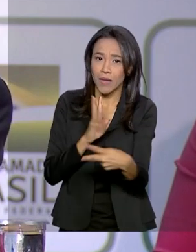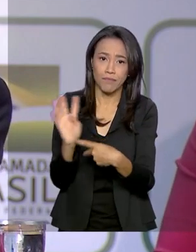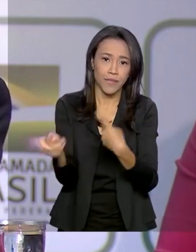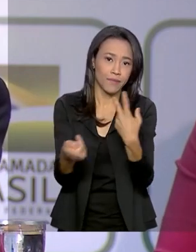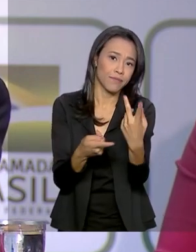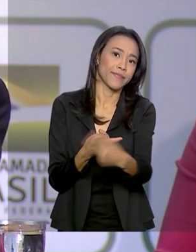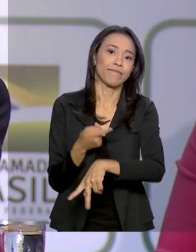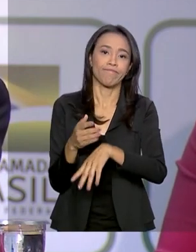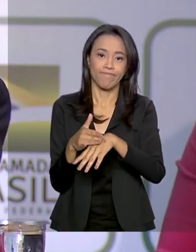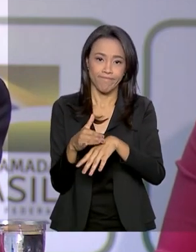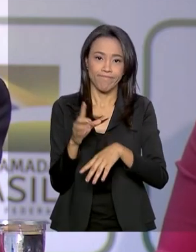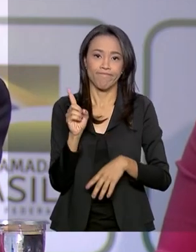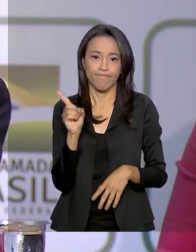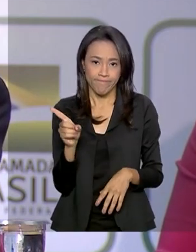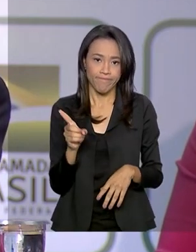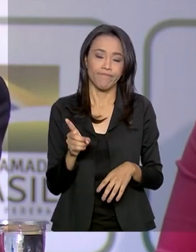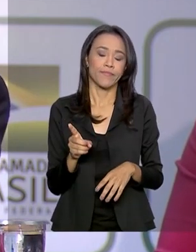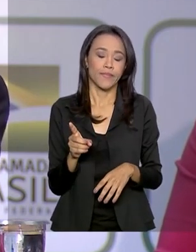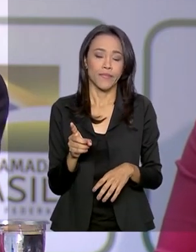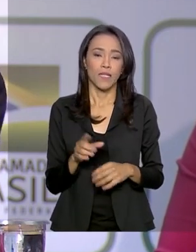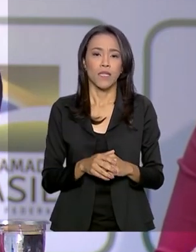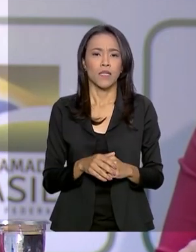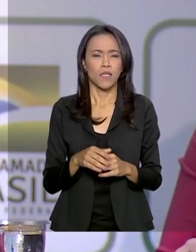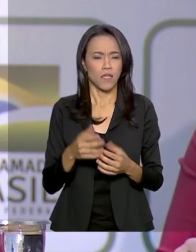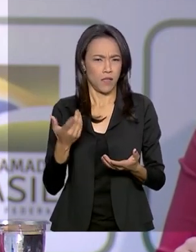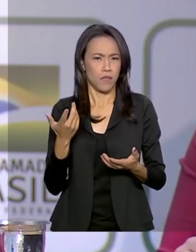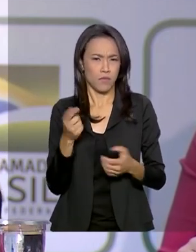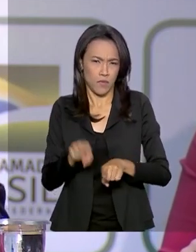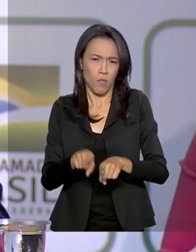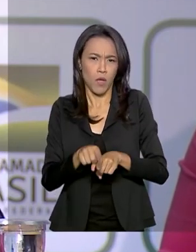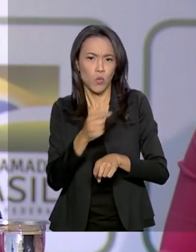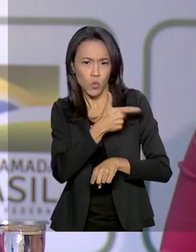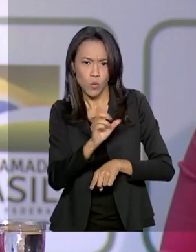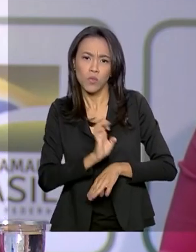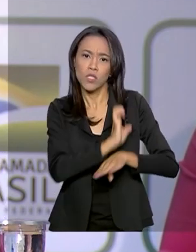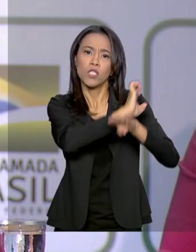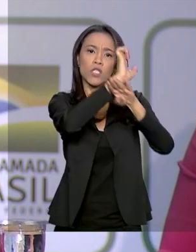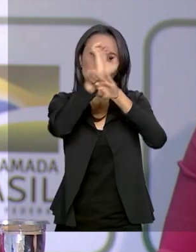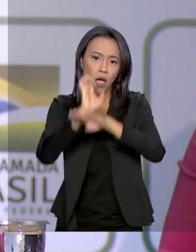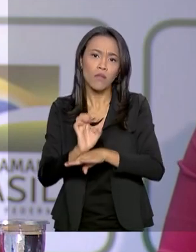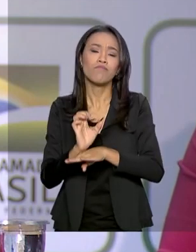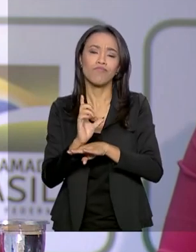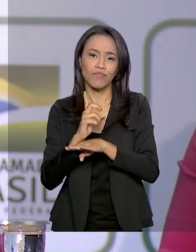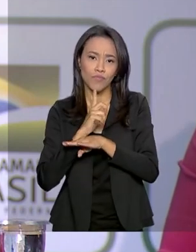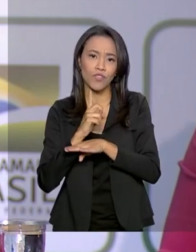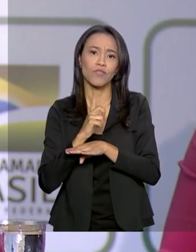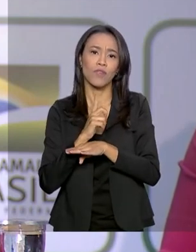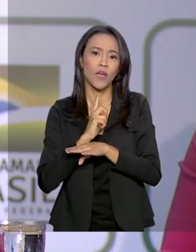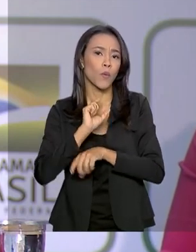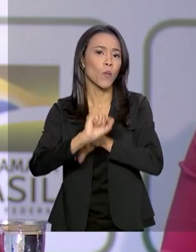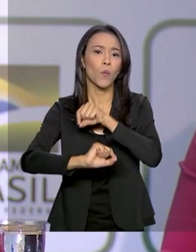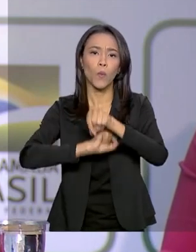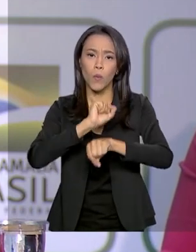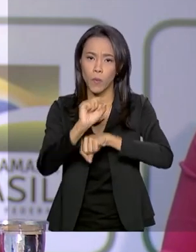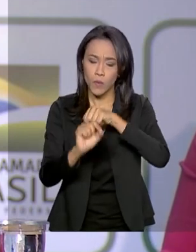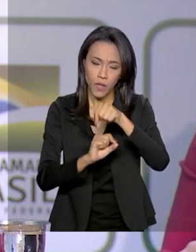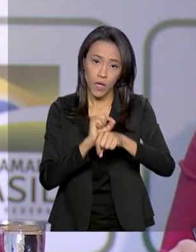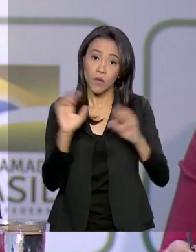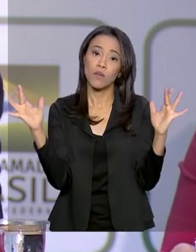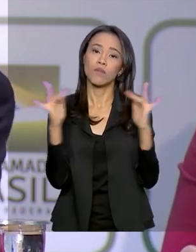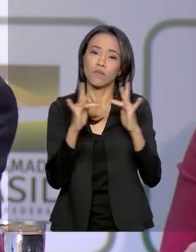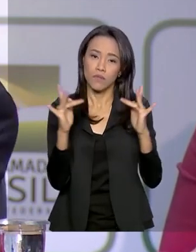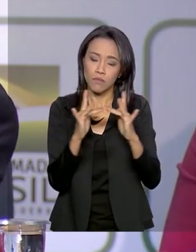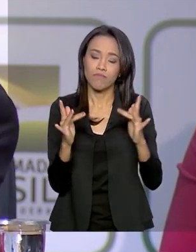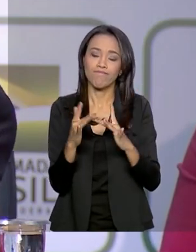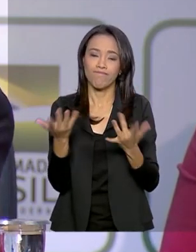tem, todos os casos que ocorreram, os demais estados tiveram uma relação com a cidade